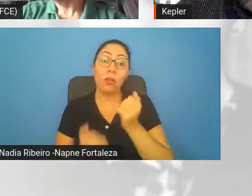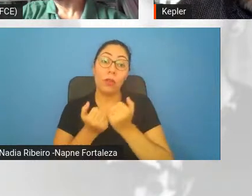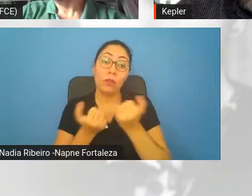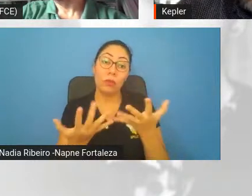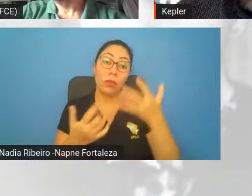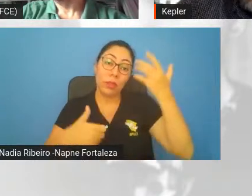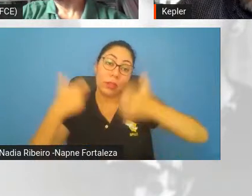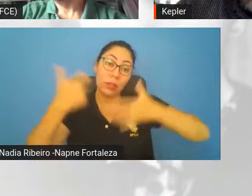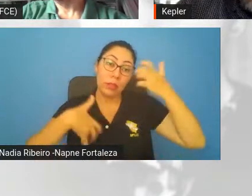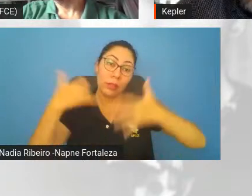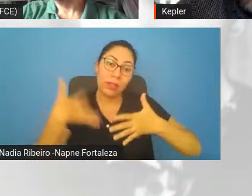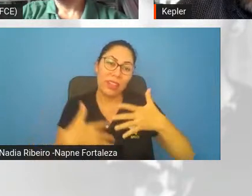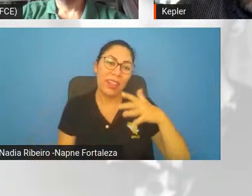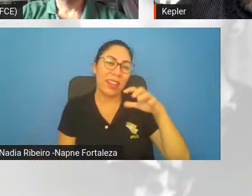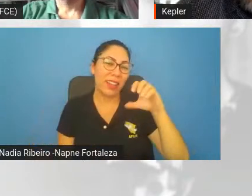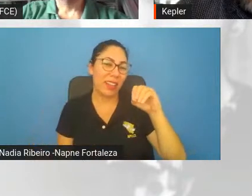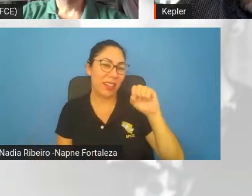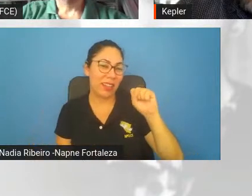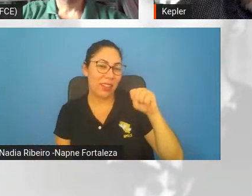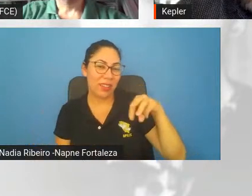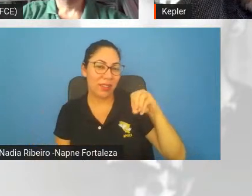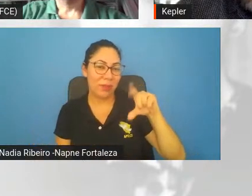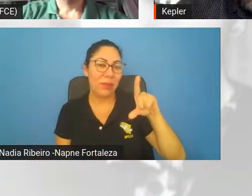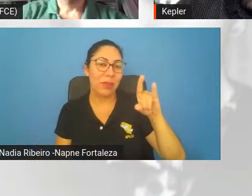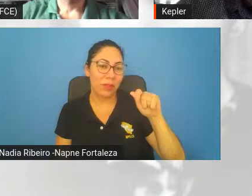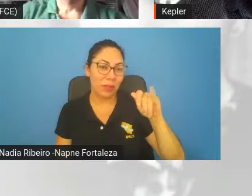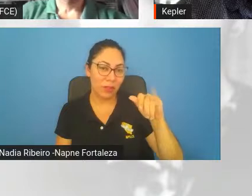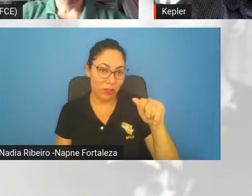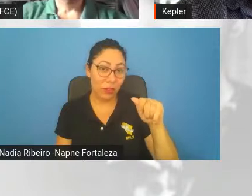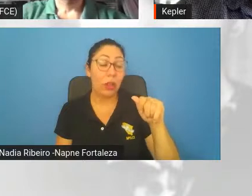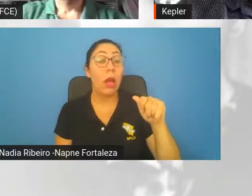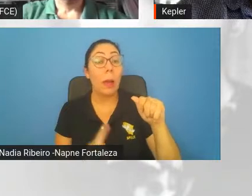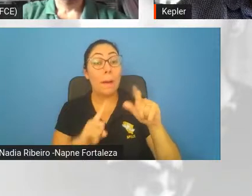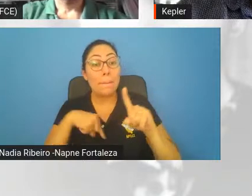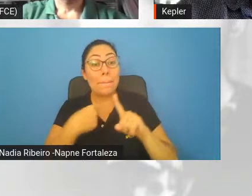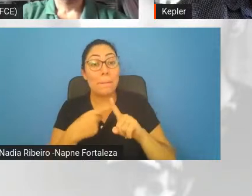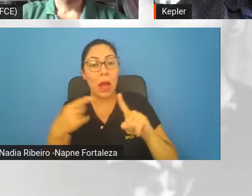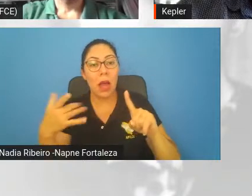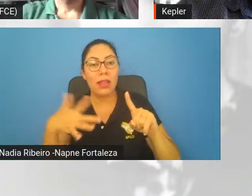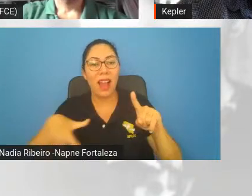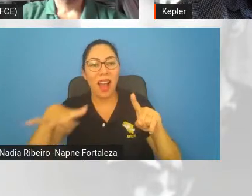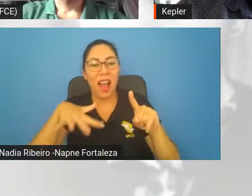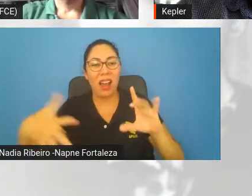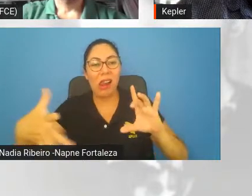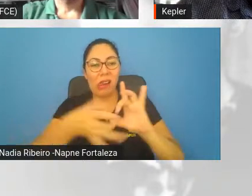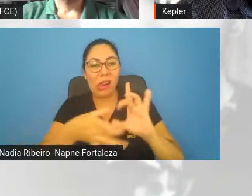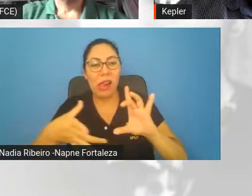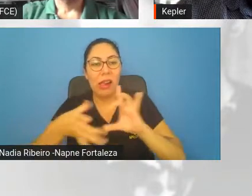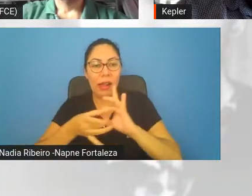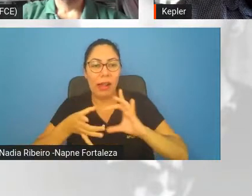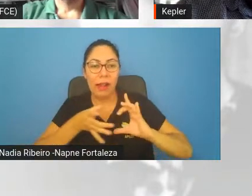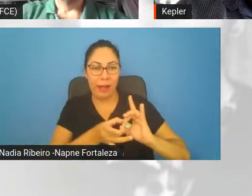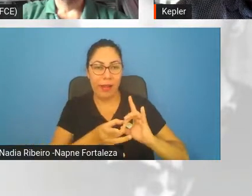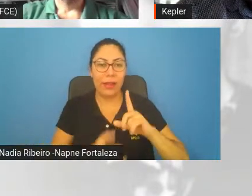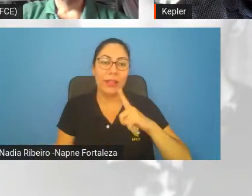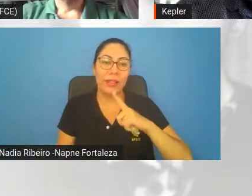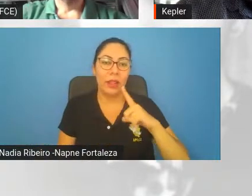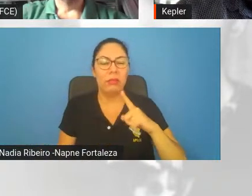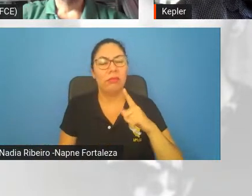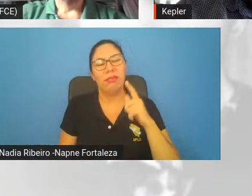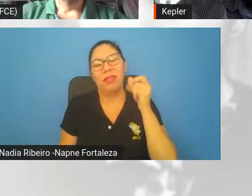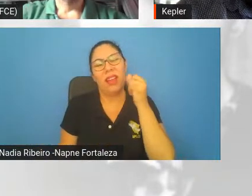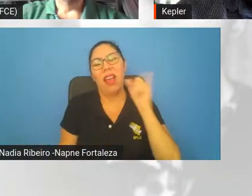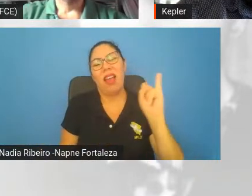e tentar fazer uma ligação com outras áreas, com a astrofísica, sem entrar muito nos detalhes qual é a diferença entre